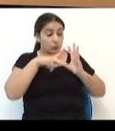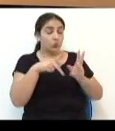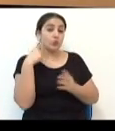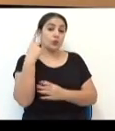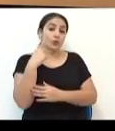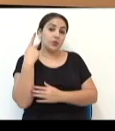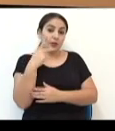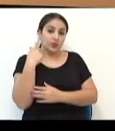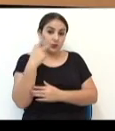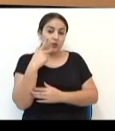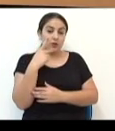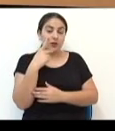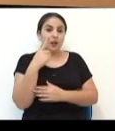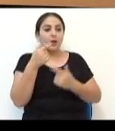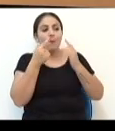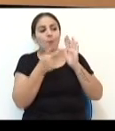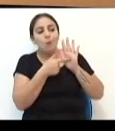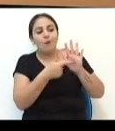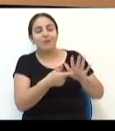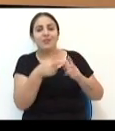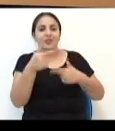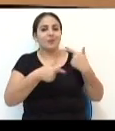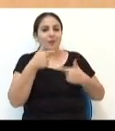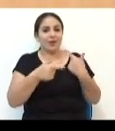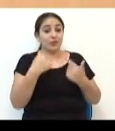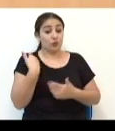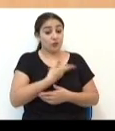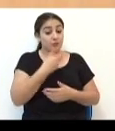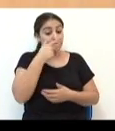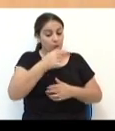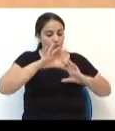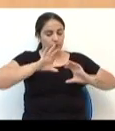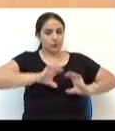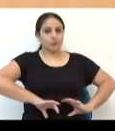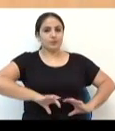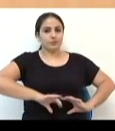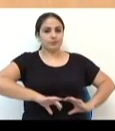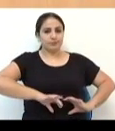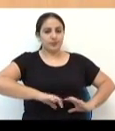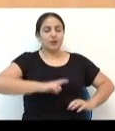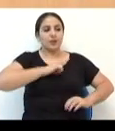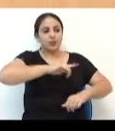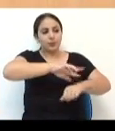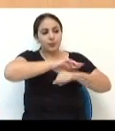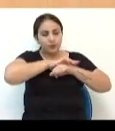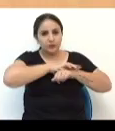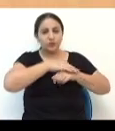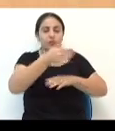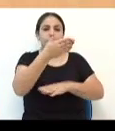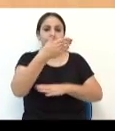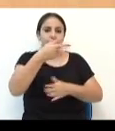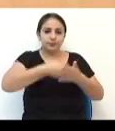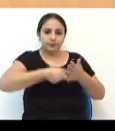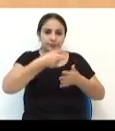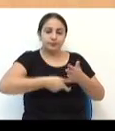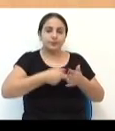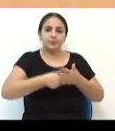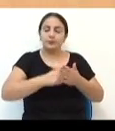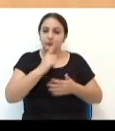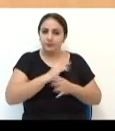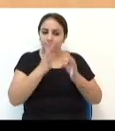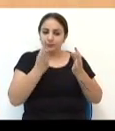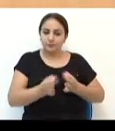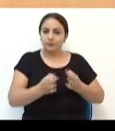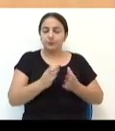vereador eleito, ele quer mostrar trabalho, mas a gente tem que ter uma posição, a gente tem que defender a sua bandeira, ter oposição,